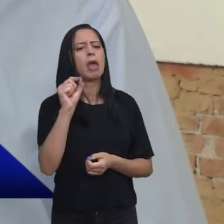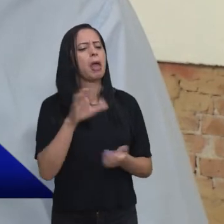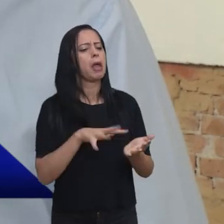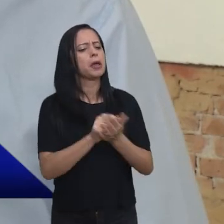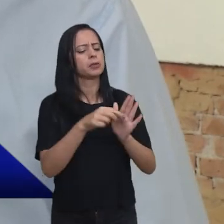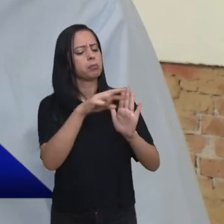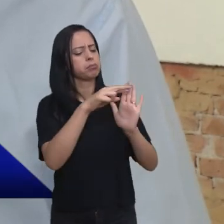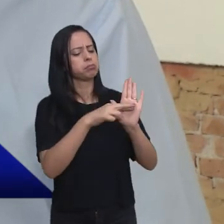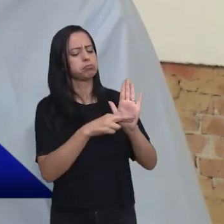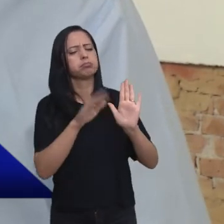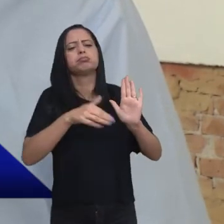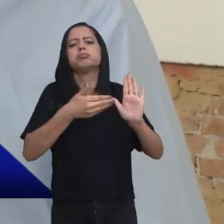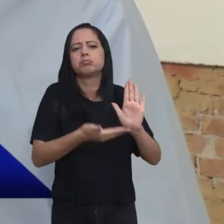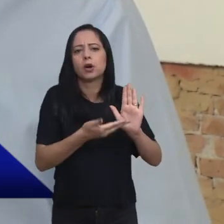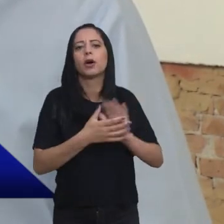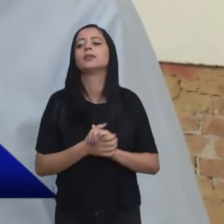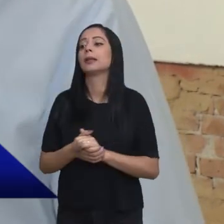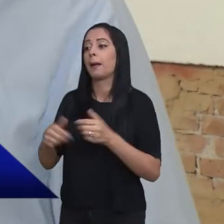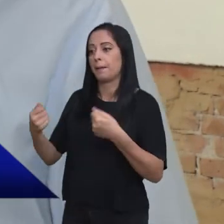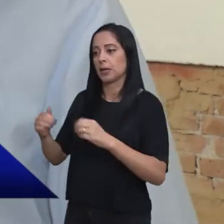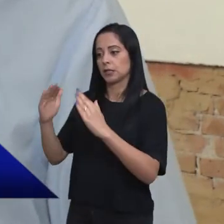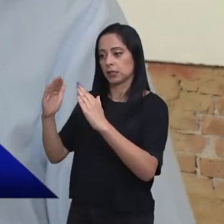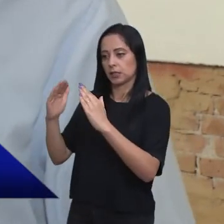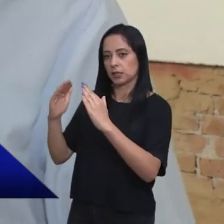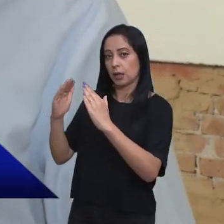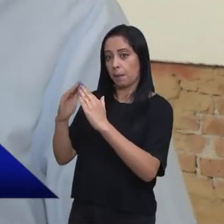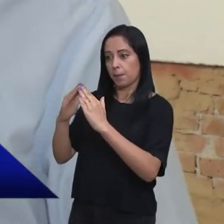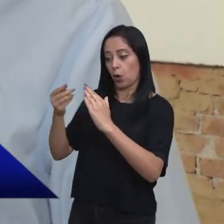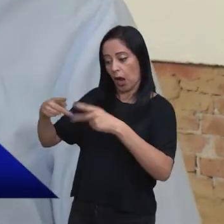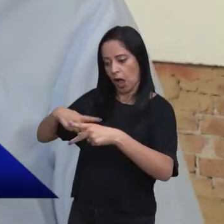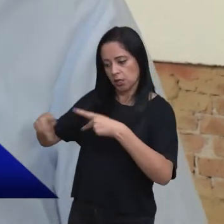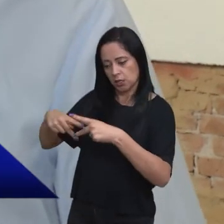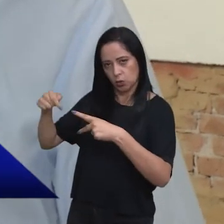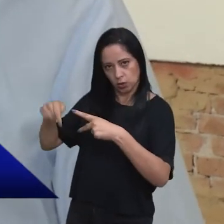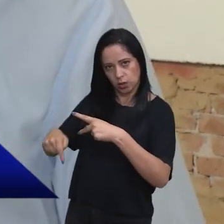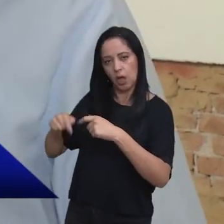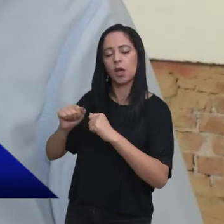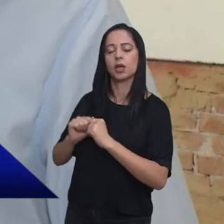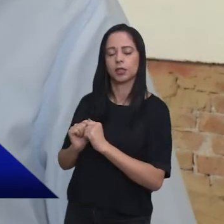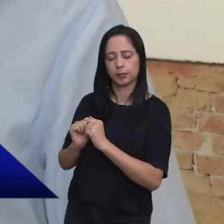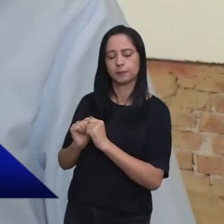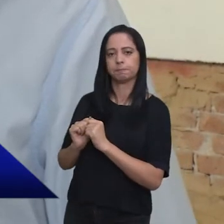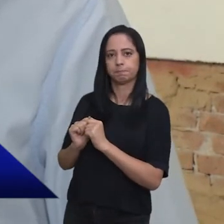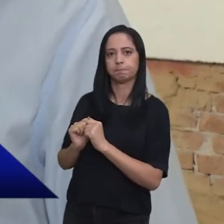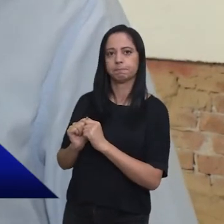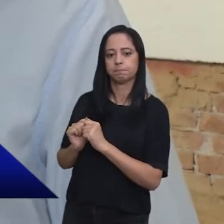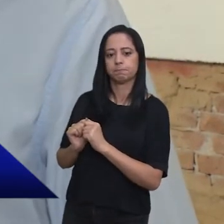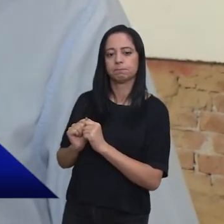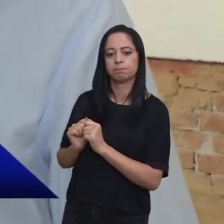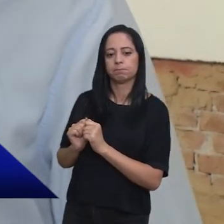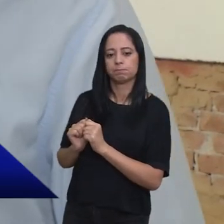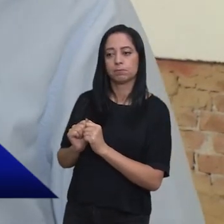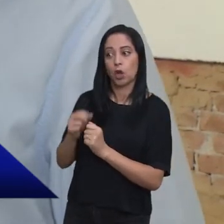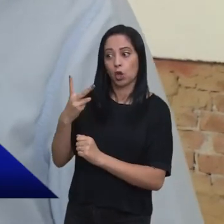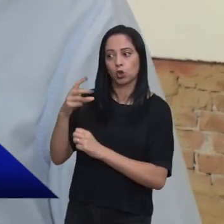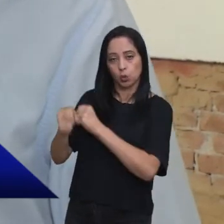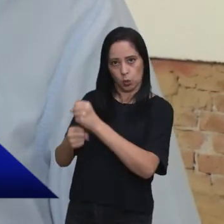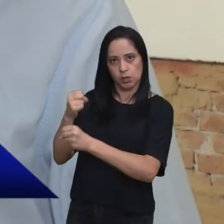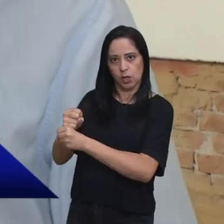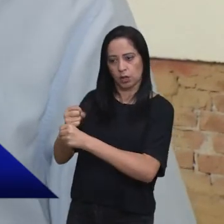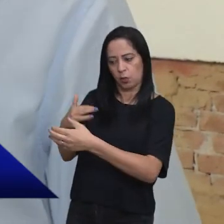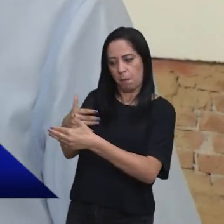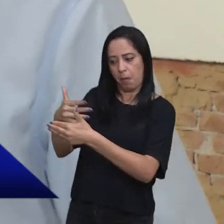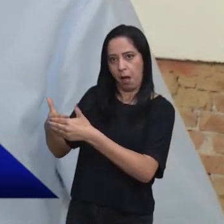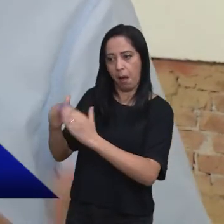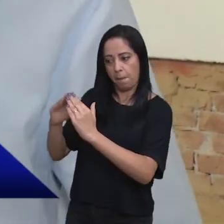inscrever? Tem alguma restrição? Tem que ser morador de São José dos Campos, esse artista, esse produtor, esse gestor, há mais de dois